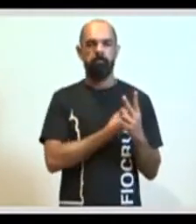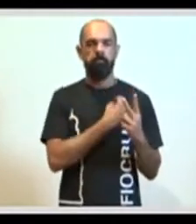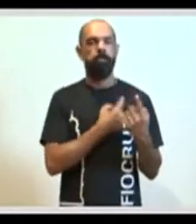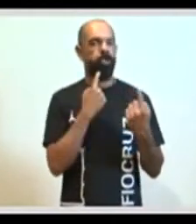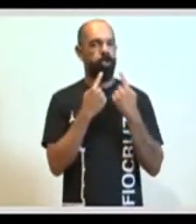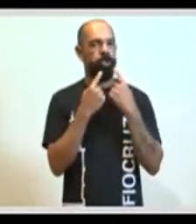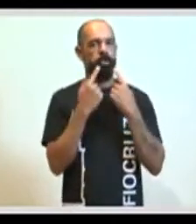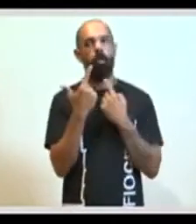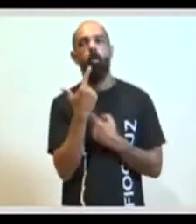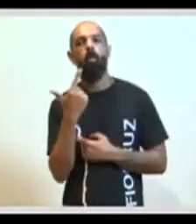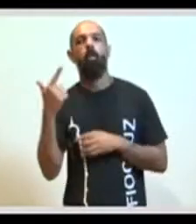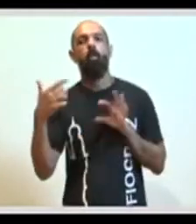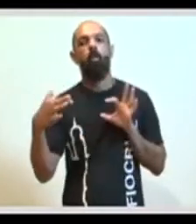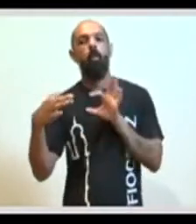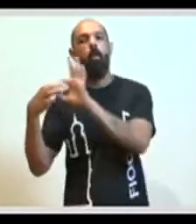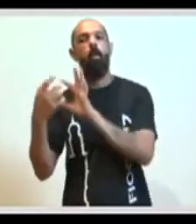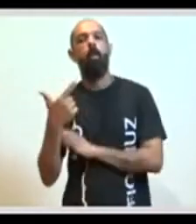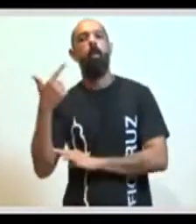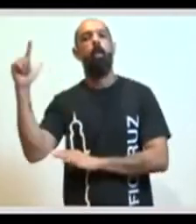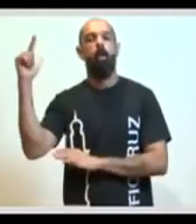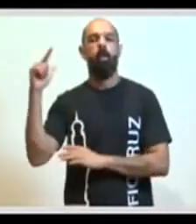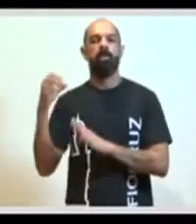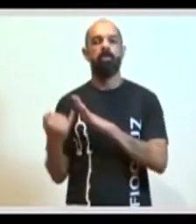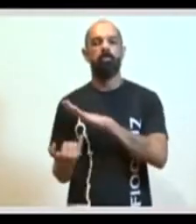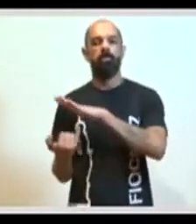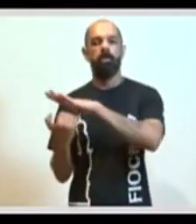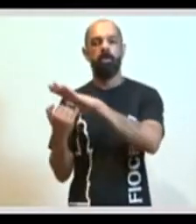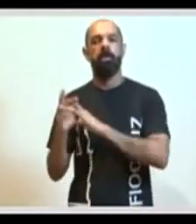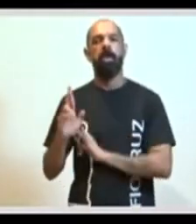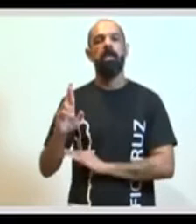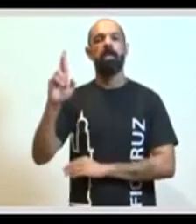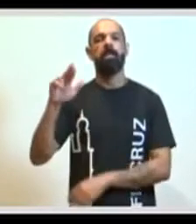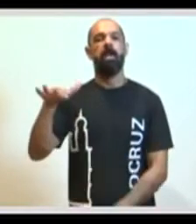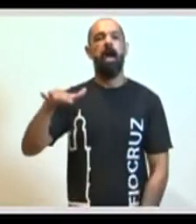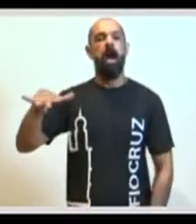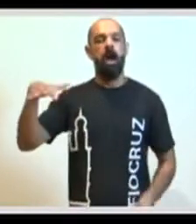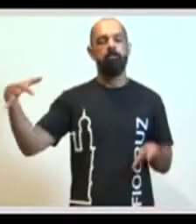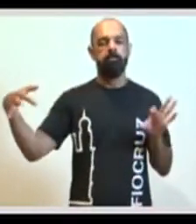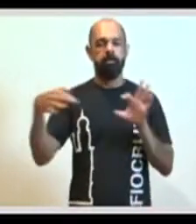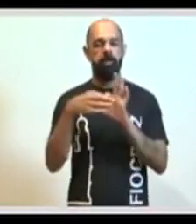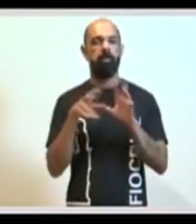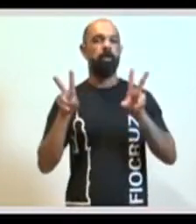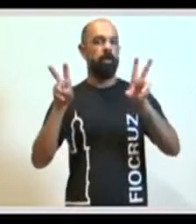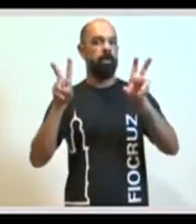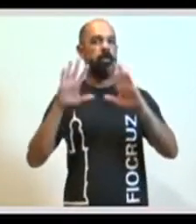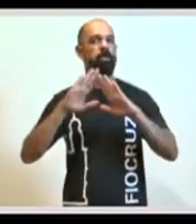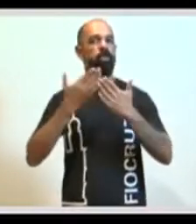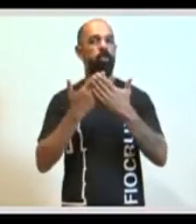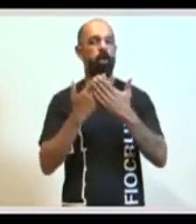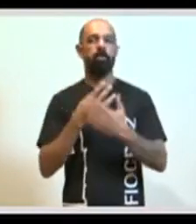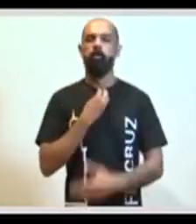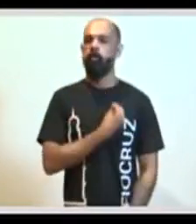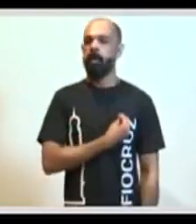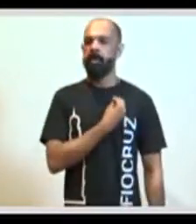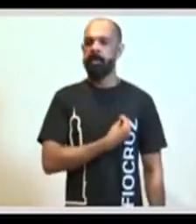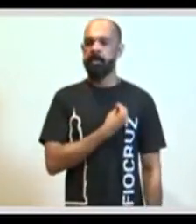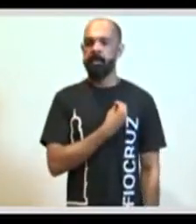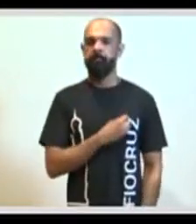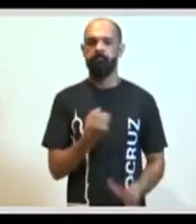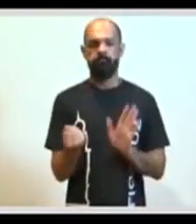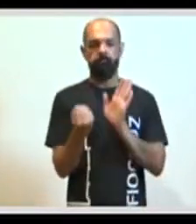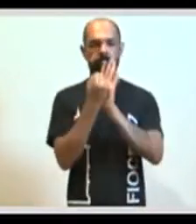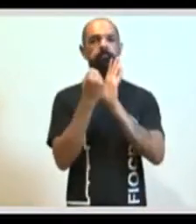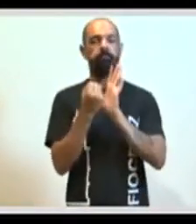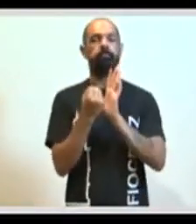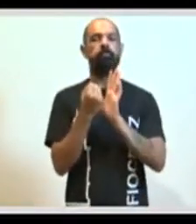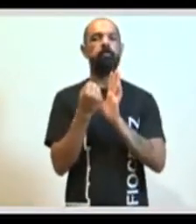diálogo com outras instituições e com lideranças das áreas. O tema das escolas está muito presente. Acho que é